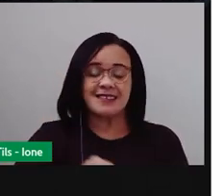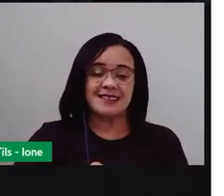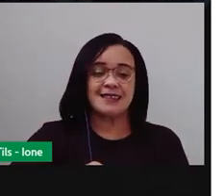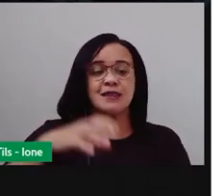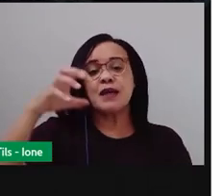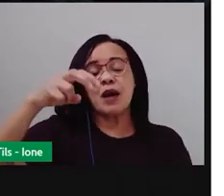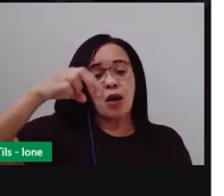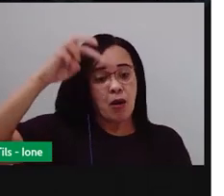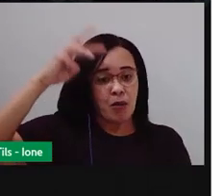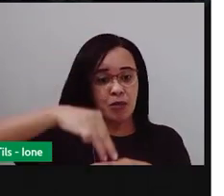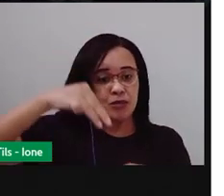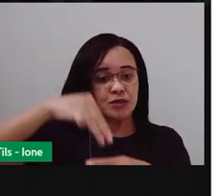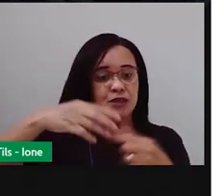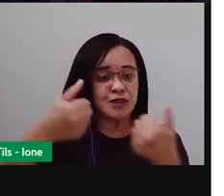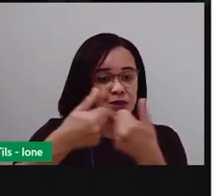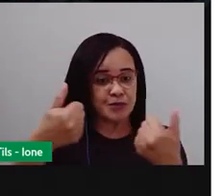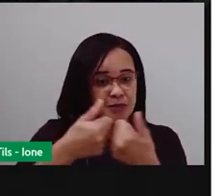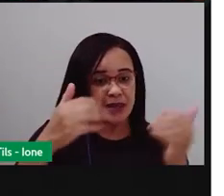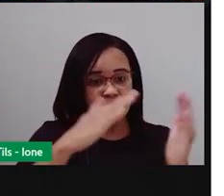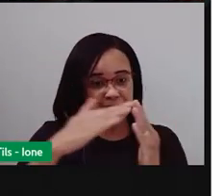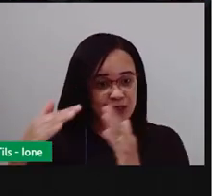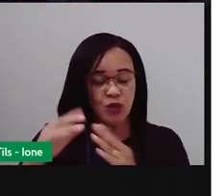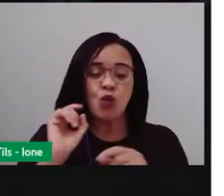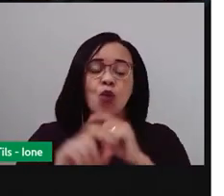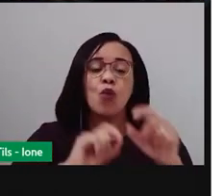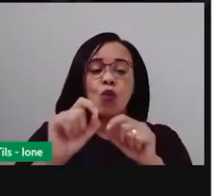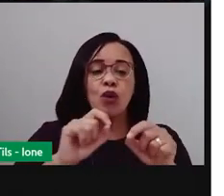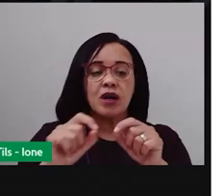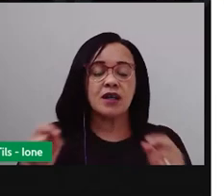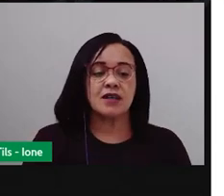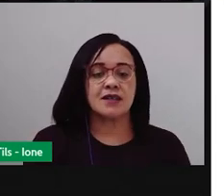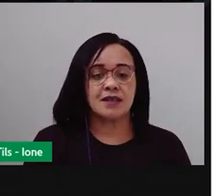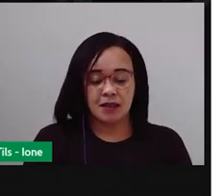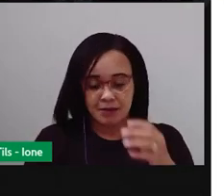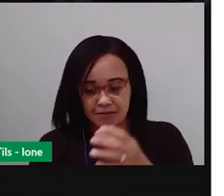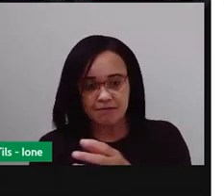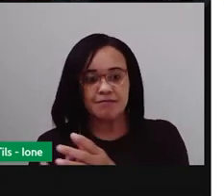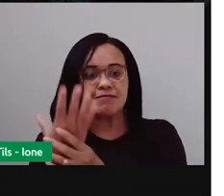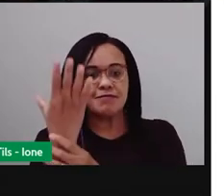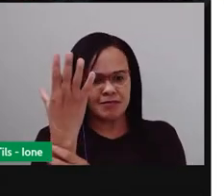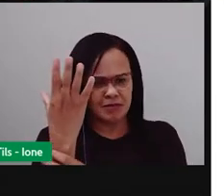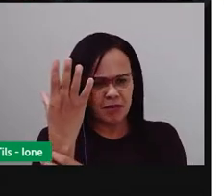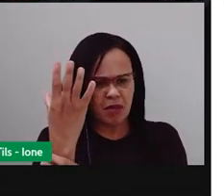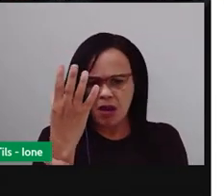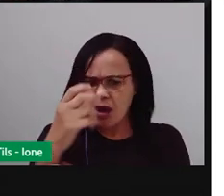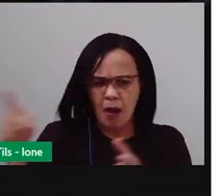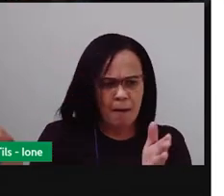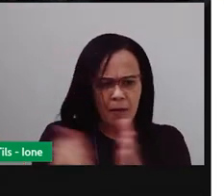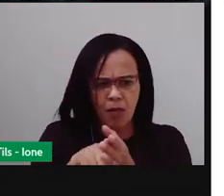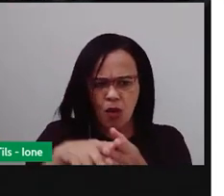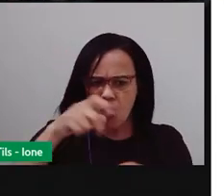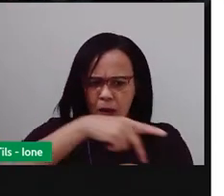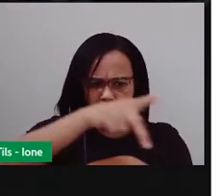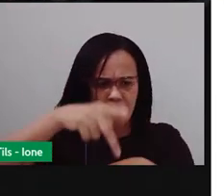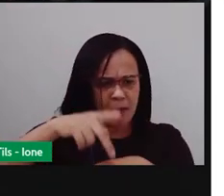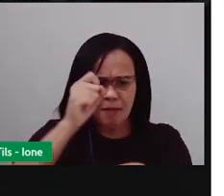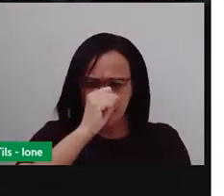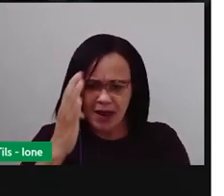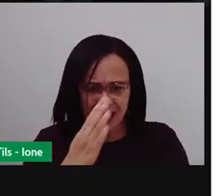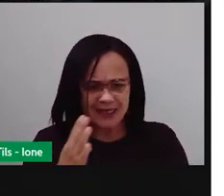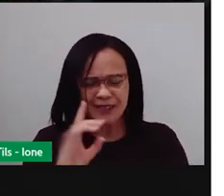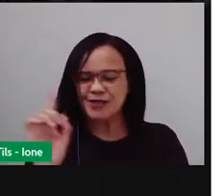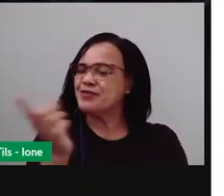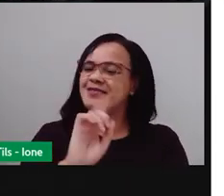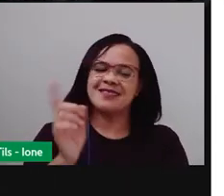vizinhos. Ela não é de origem brasileira? Ela veio lá da Europa